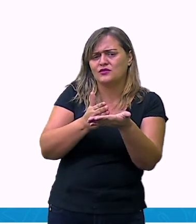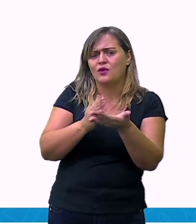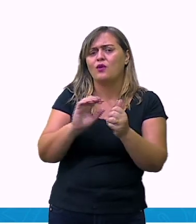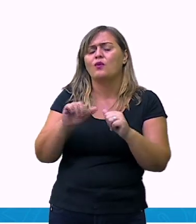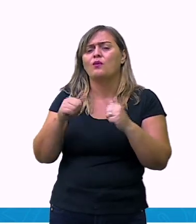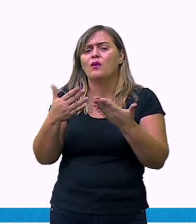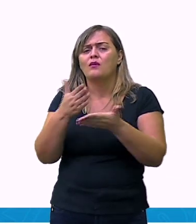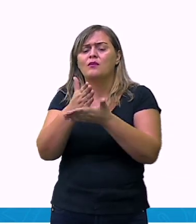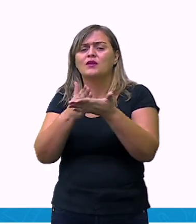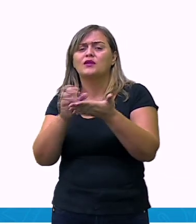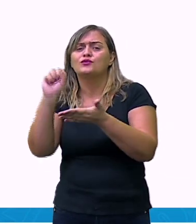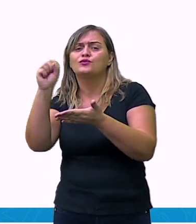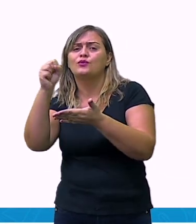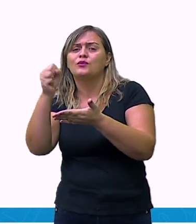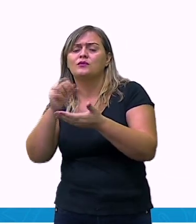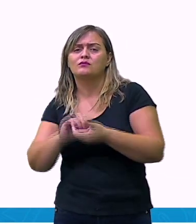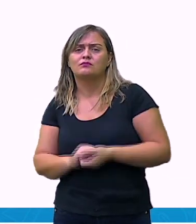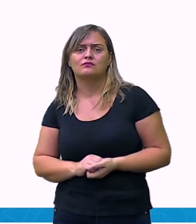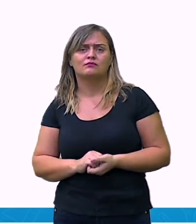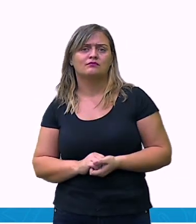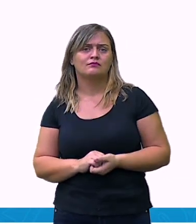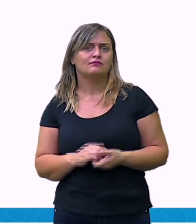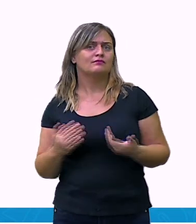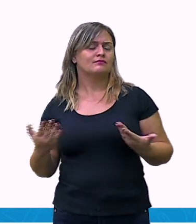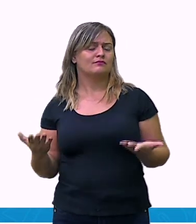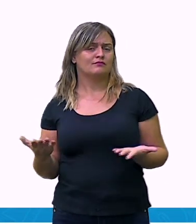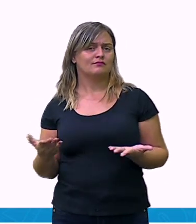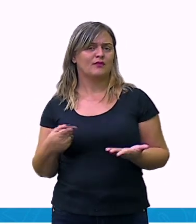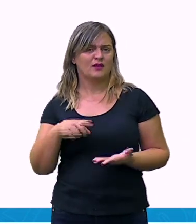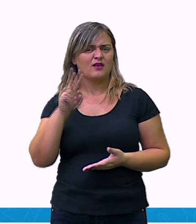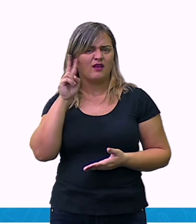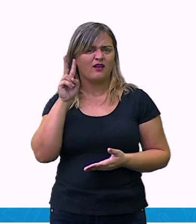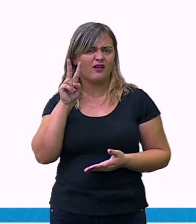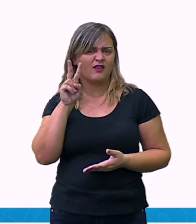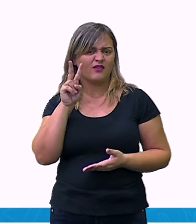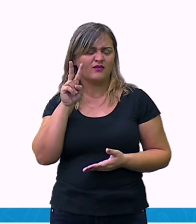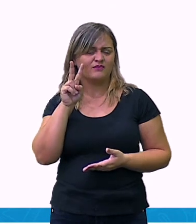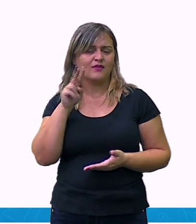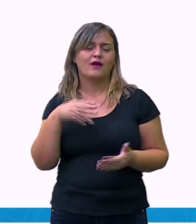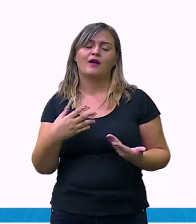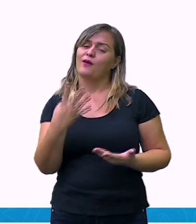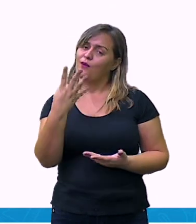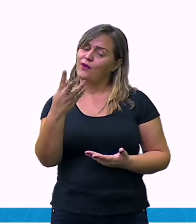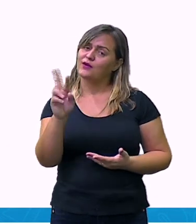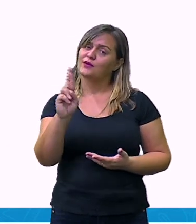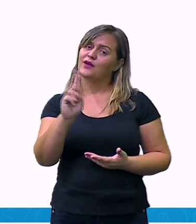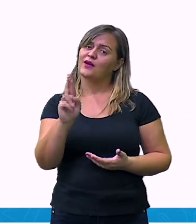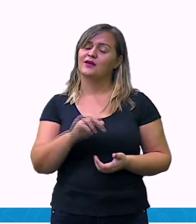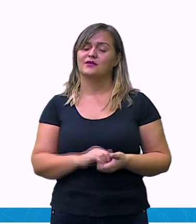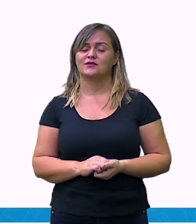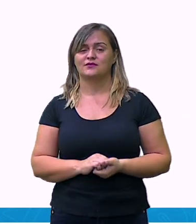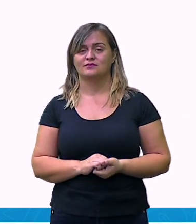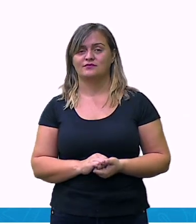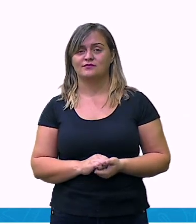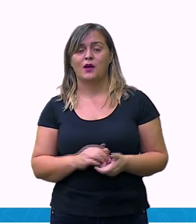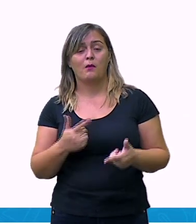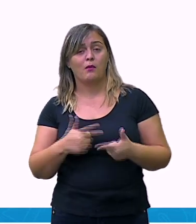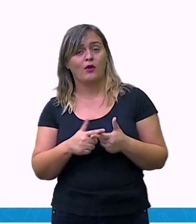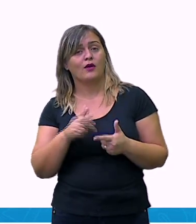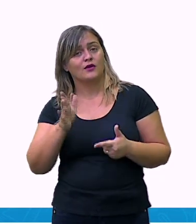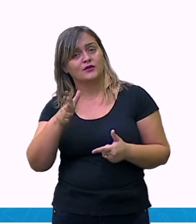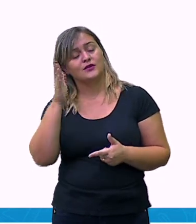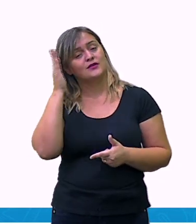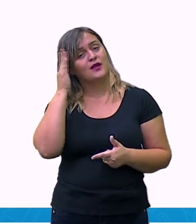a metade de oito? E aí? Você? Quatro reais. Não precisei nem fazer cálculo aqui.